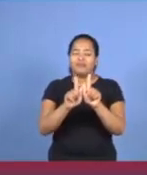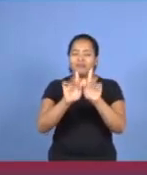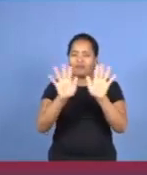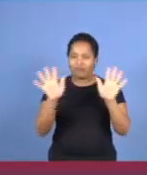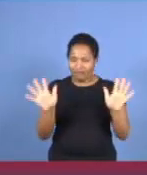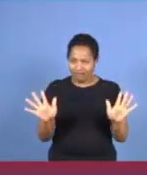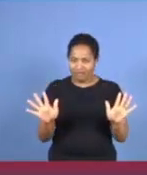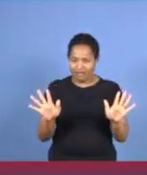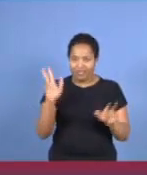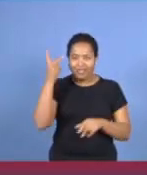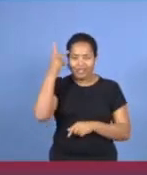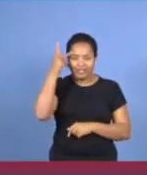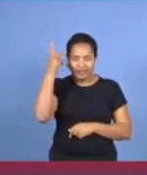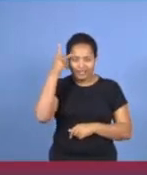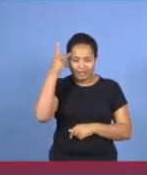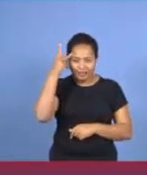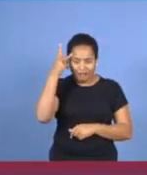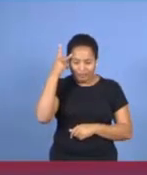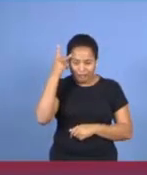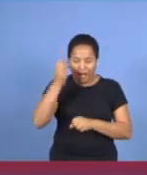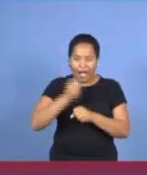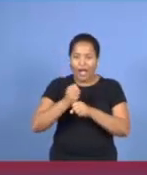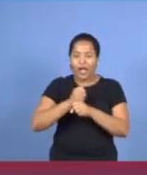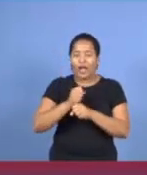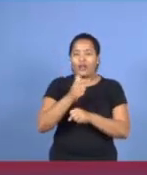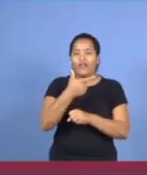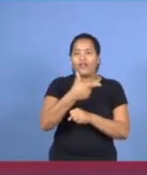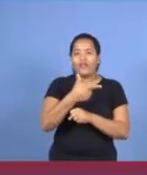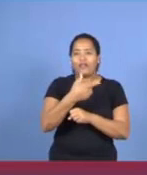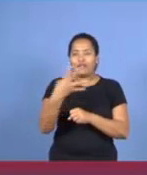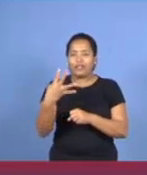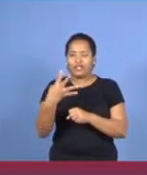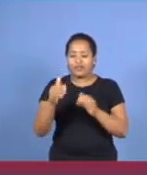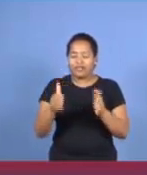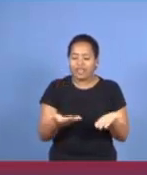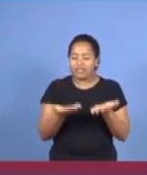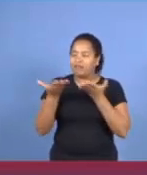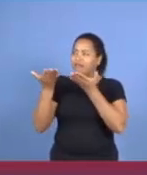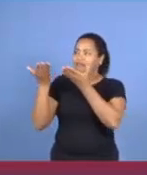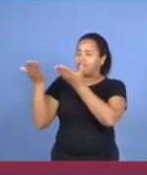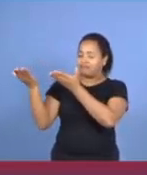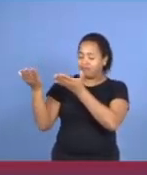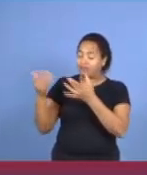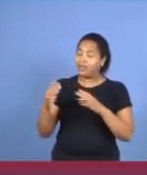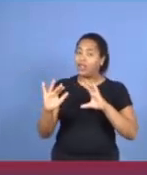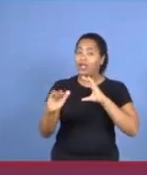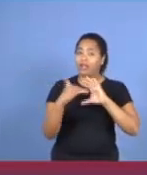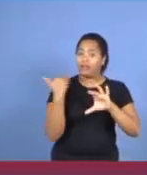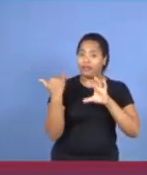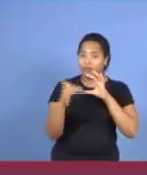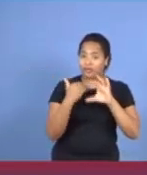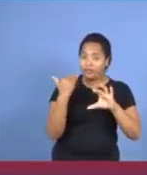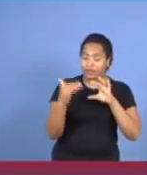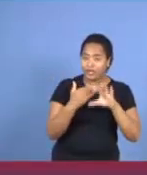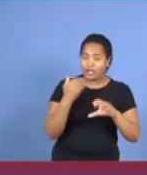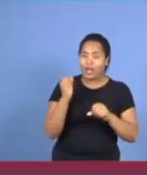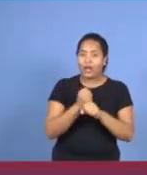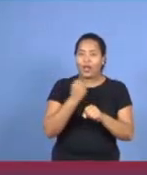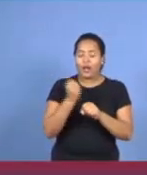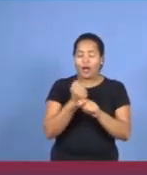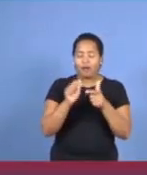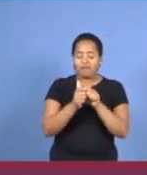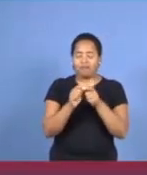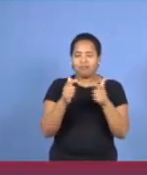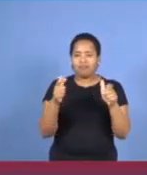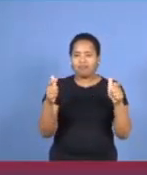comemorou 24 anos de sua consagração. E os irmãos enviaram a informação, a obra tem crescido